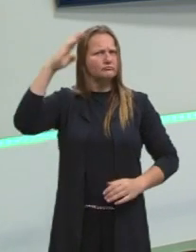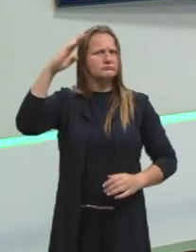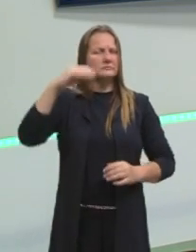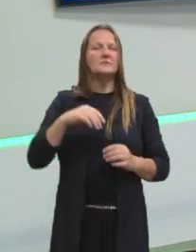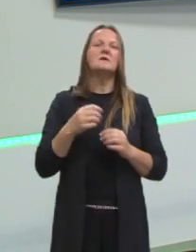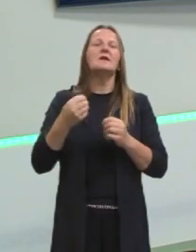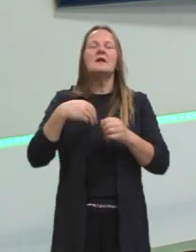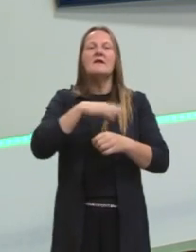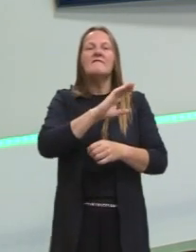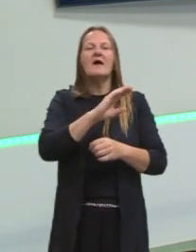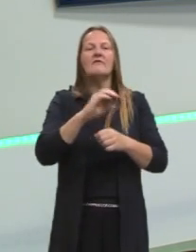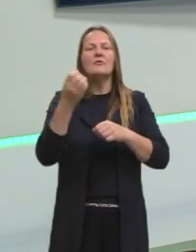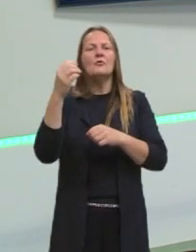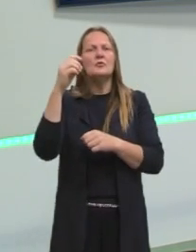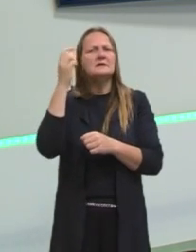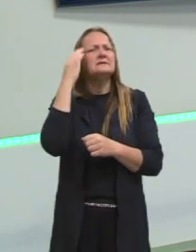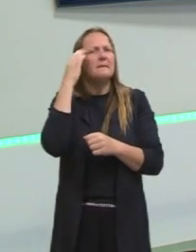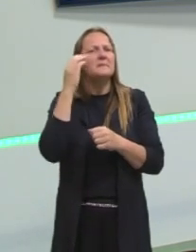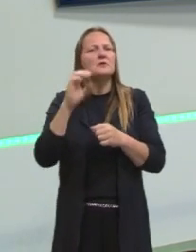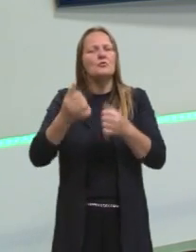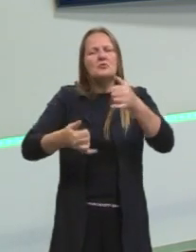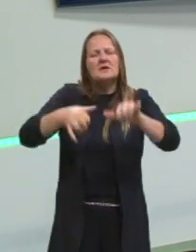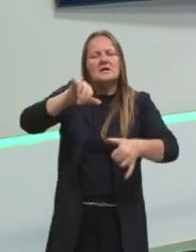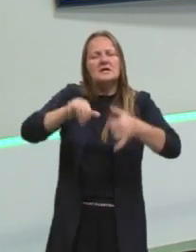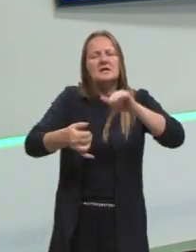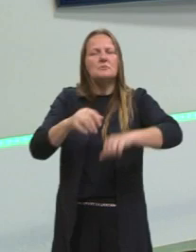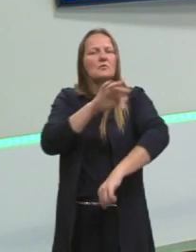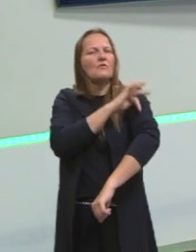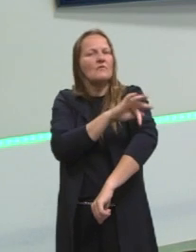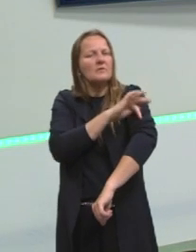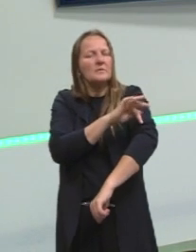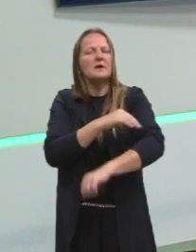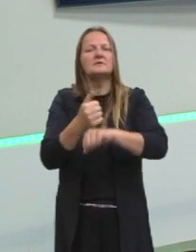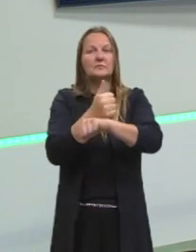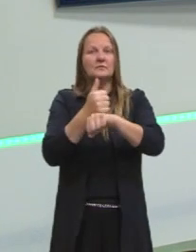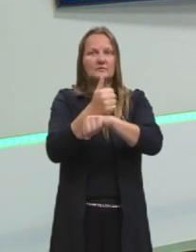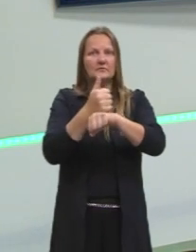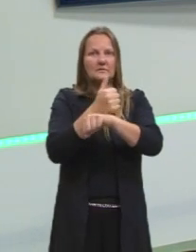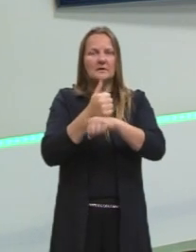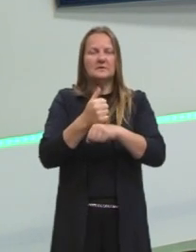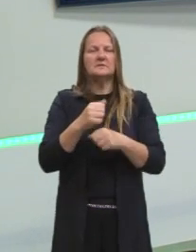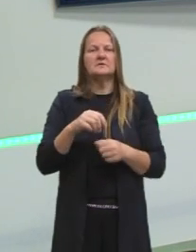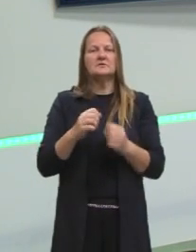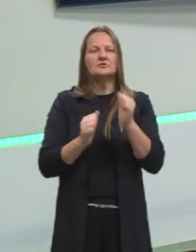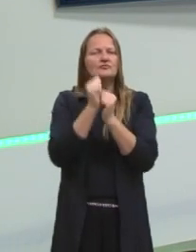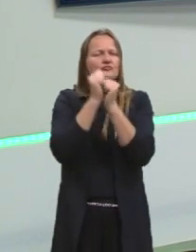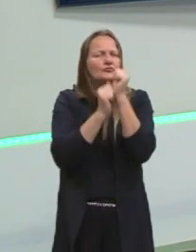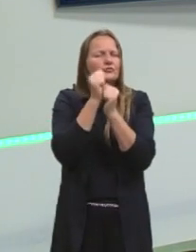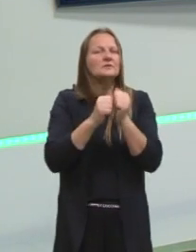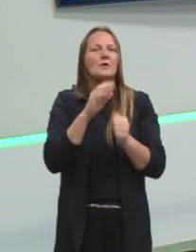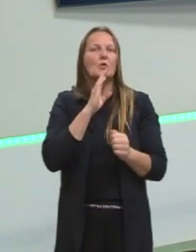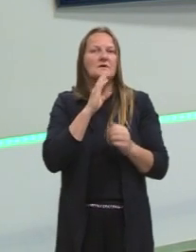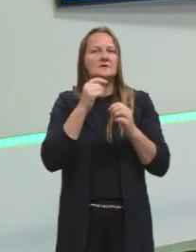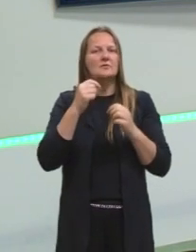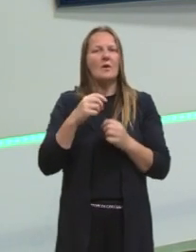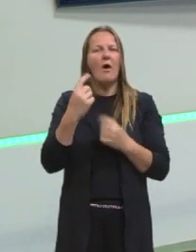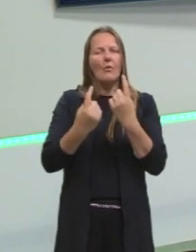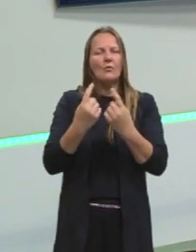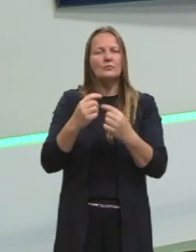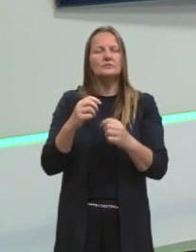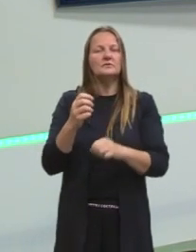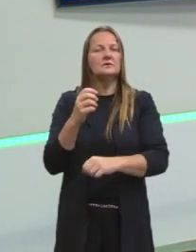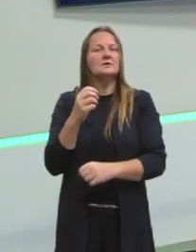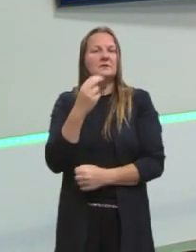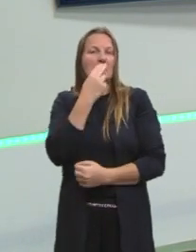dos conhecimentos científicos, de químicos, de farmacêuticos, conhecimentos industriais. Então, alguns nazistas, inclusive,